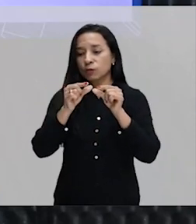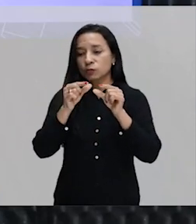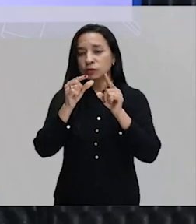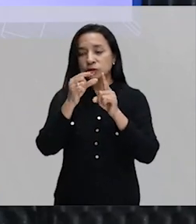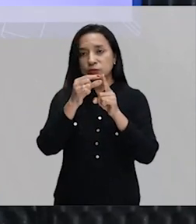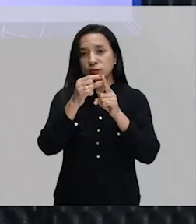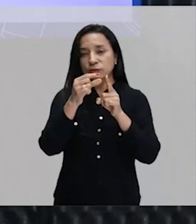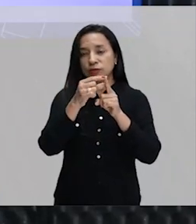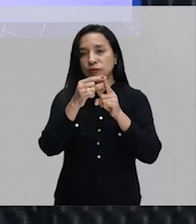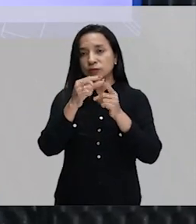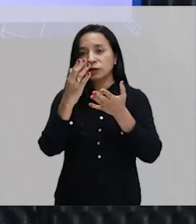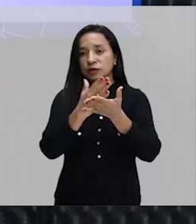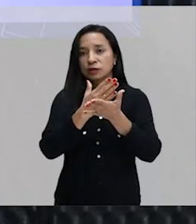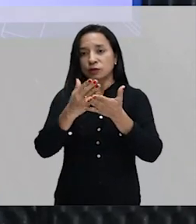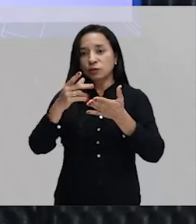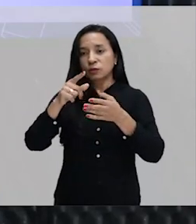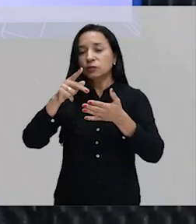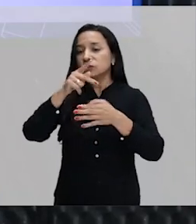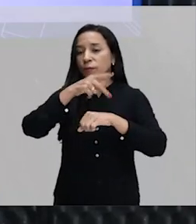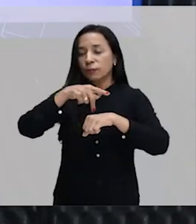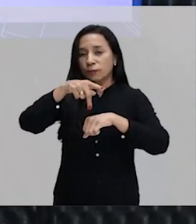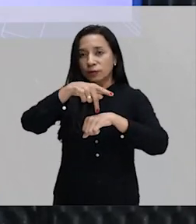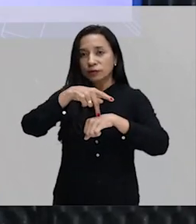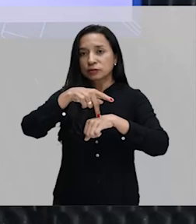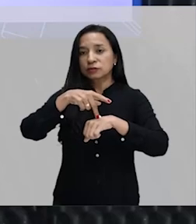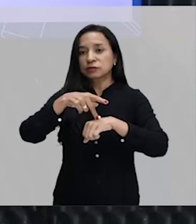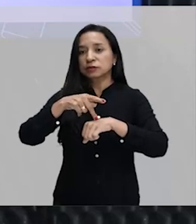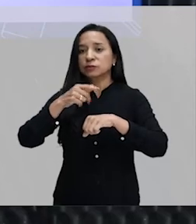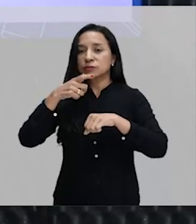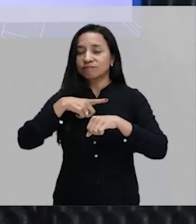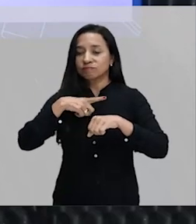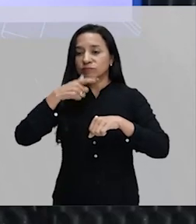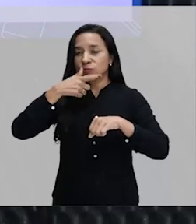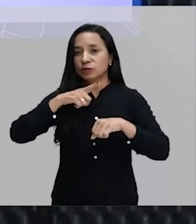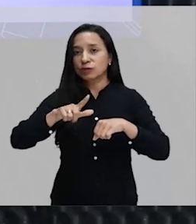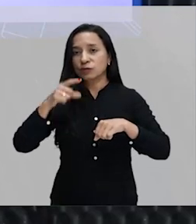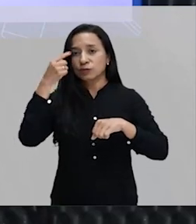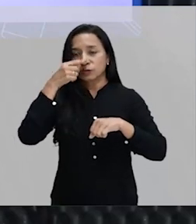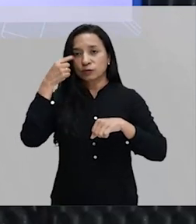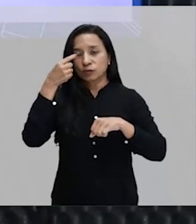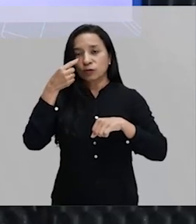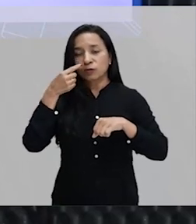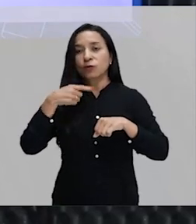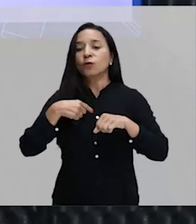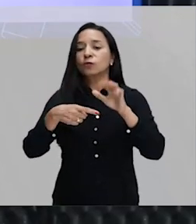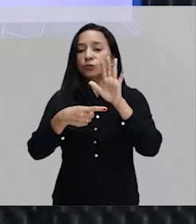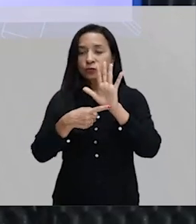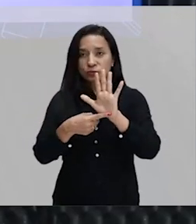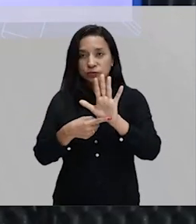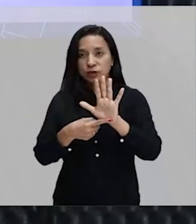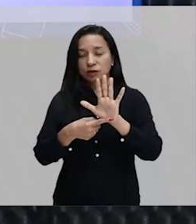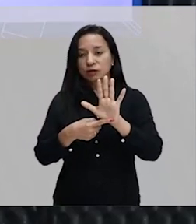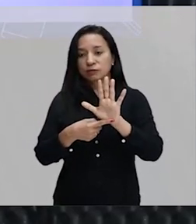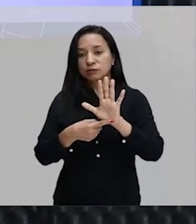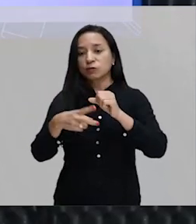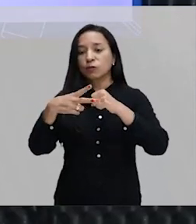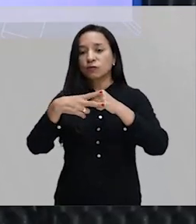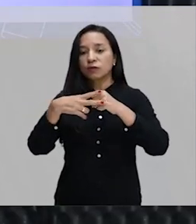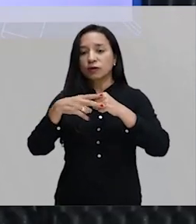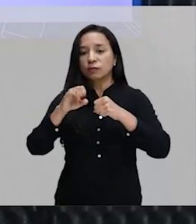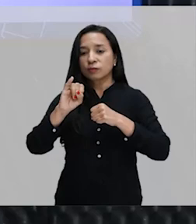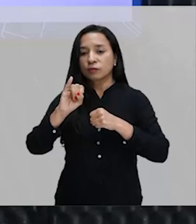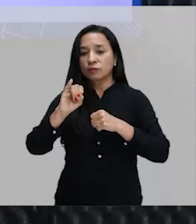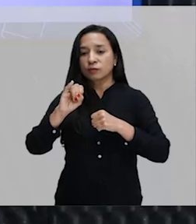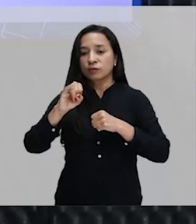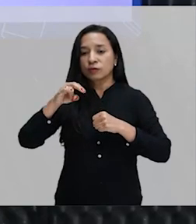alguns países hispanohablantes, tá? Então, eu tenho uma bicicleta e eu tenho aqui o indicativo do presente do verbo tener. Então, ele